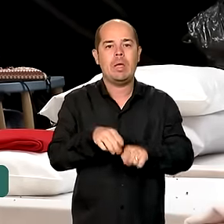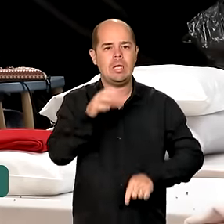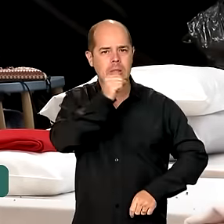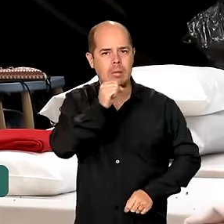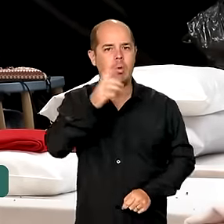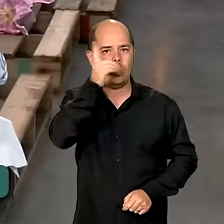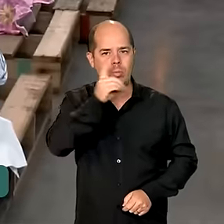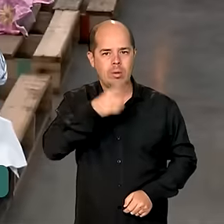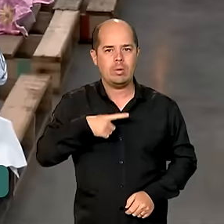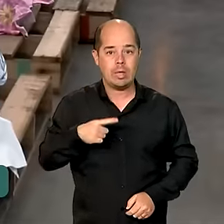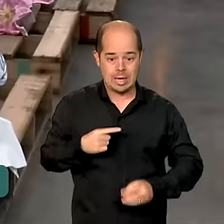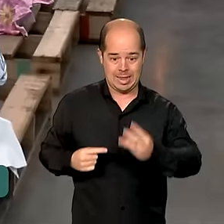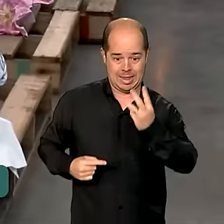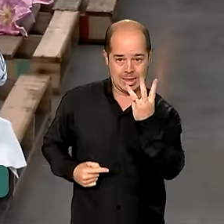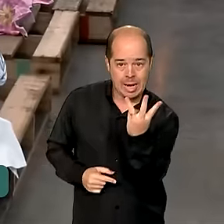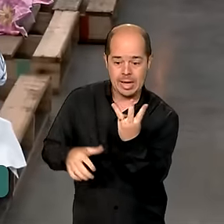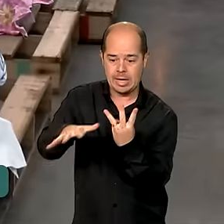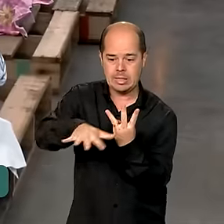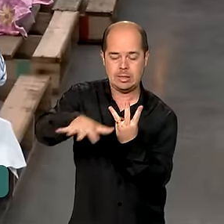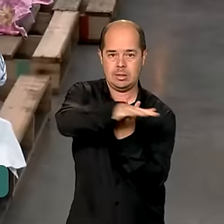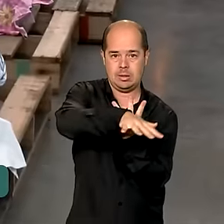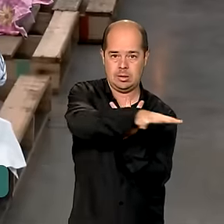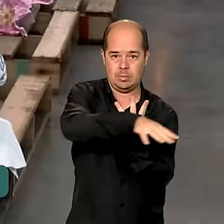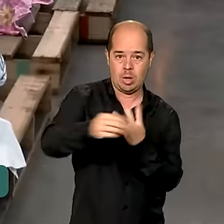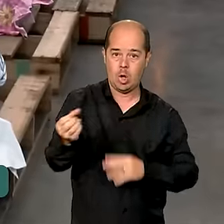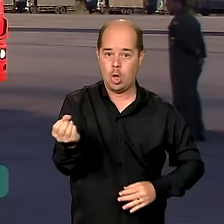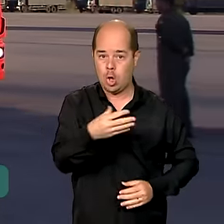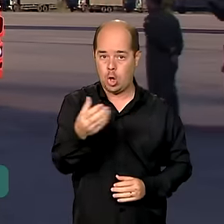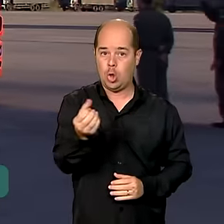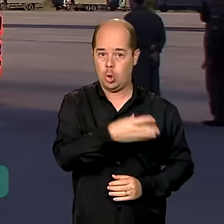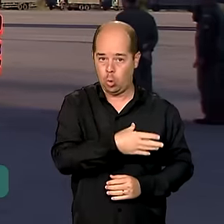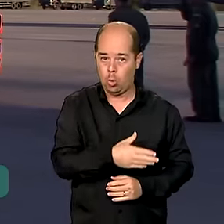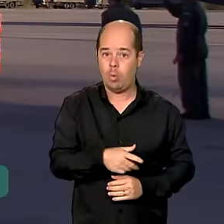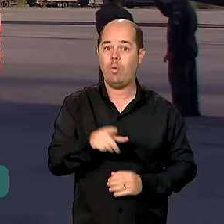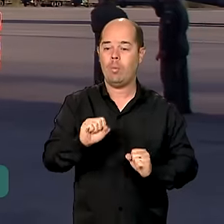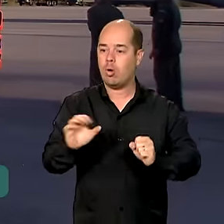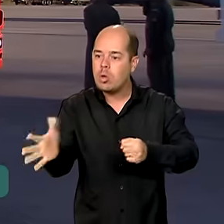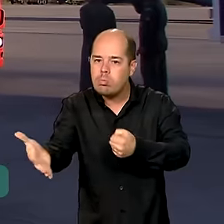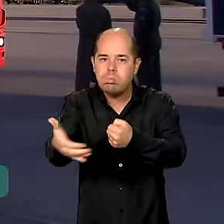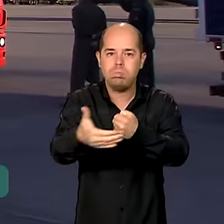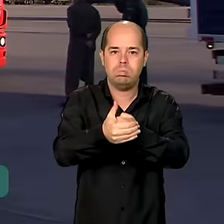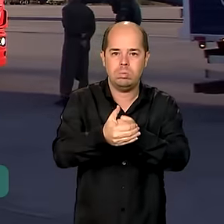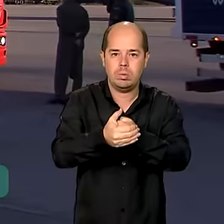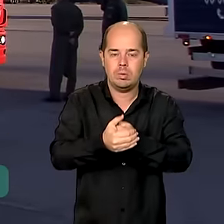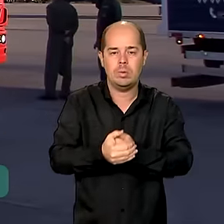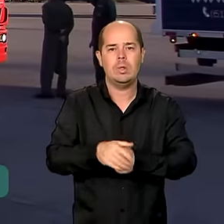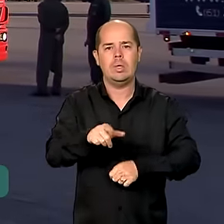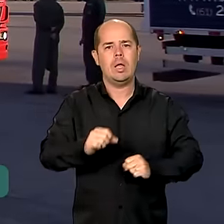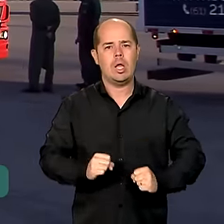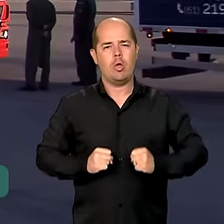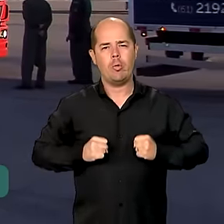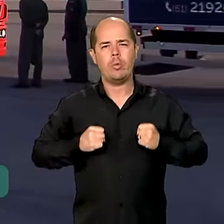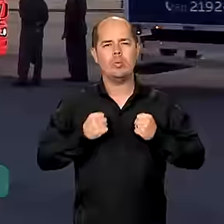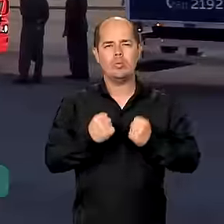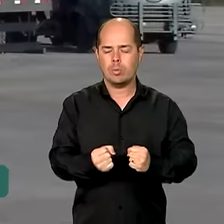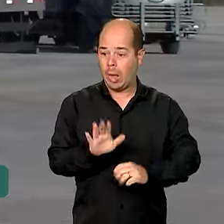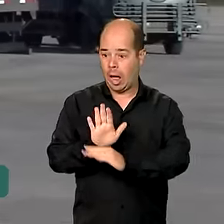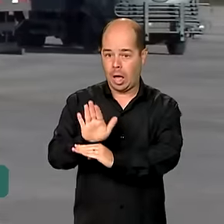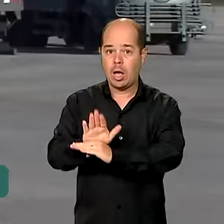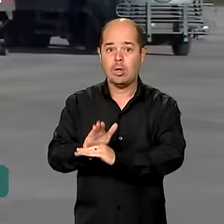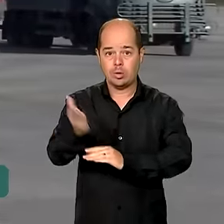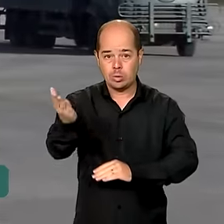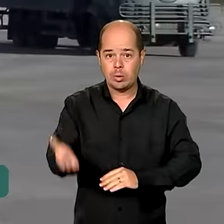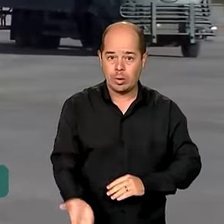Abrigo Aliadas, foram anunciados só em Porto Alegre. Os esforços para amparar as vítimas dessas tragédias